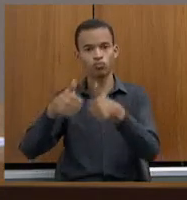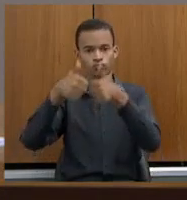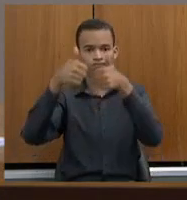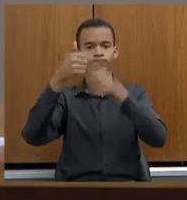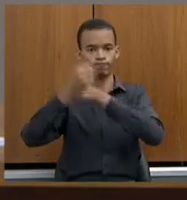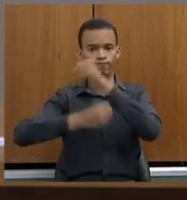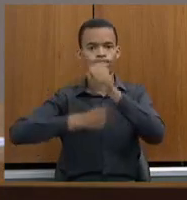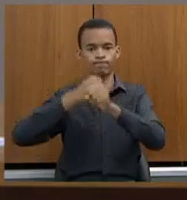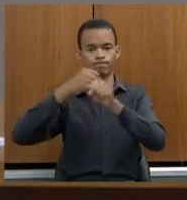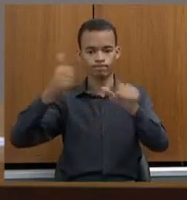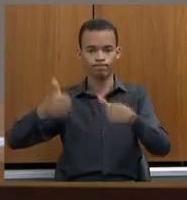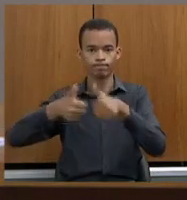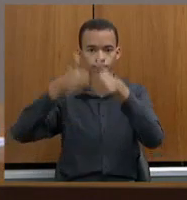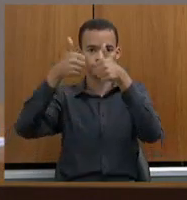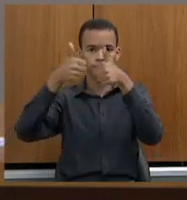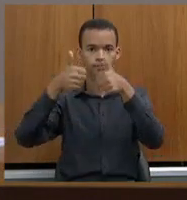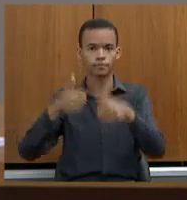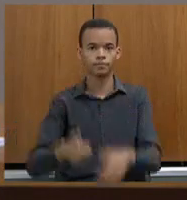Quero também